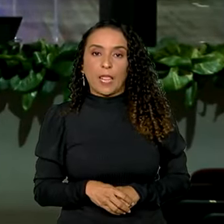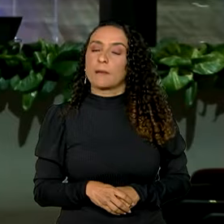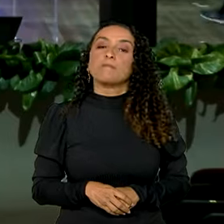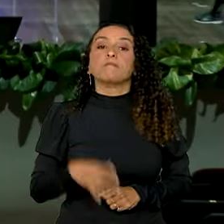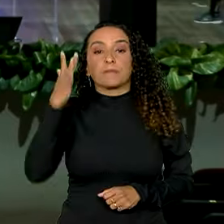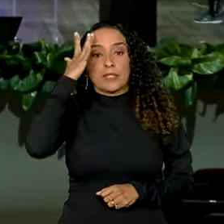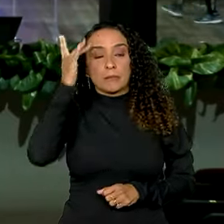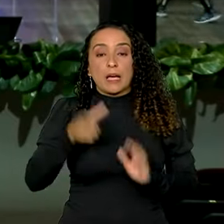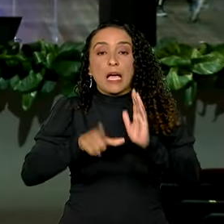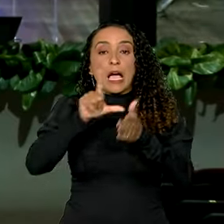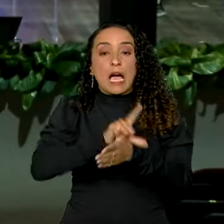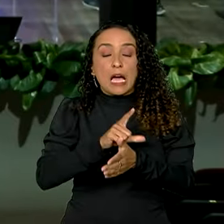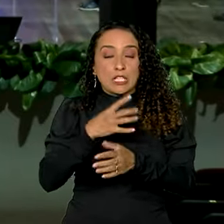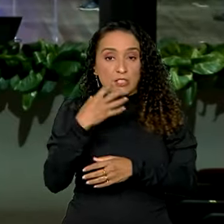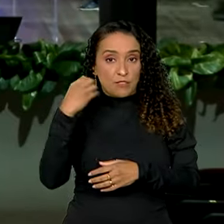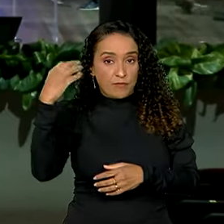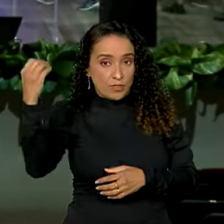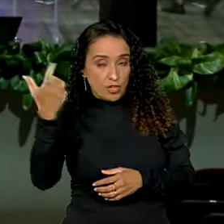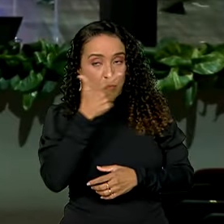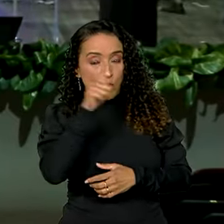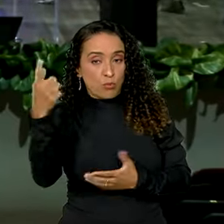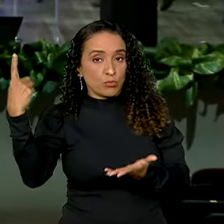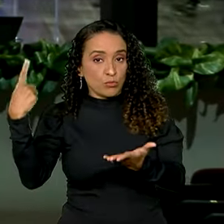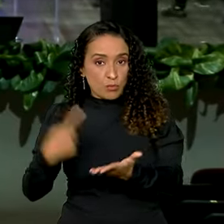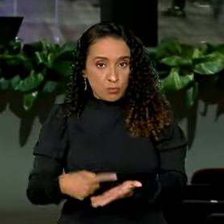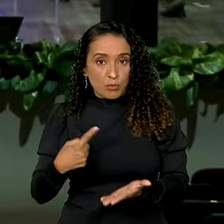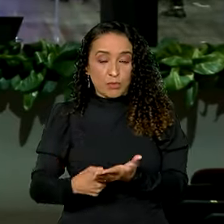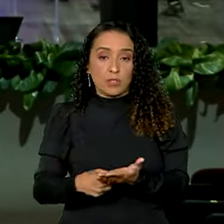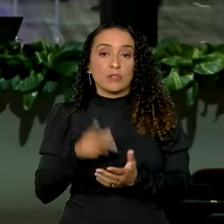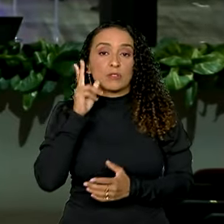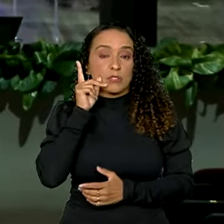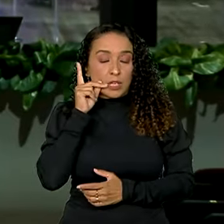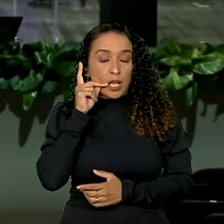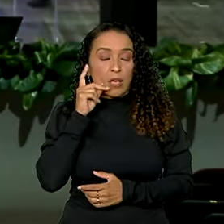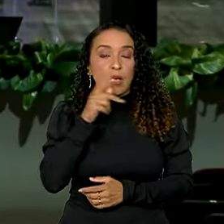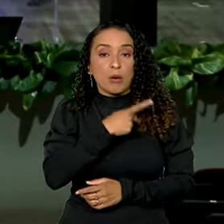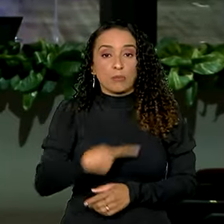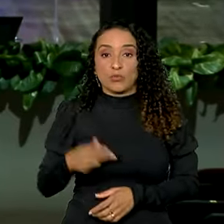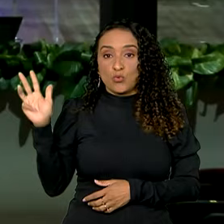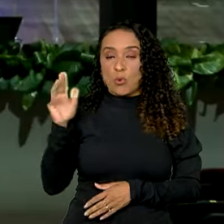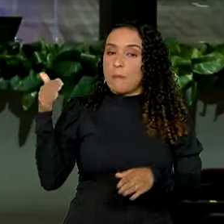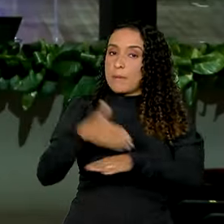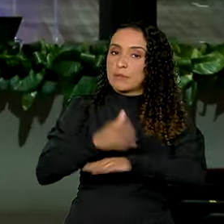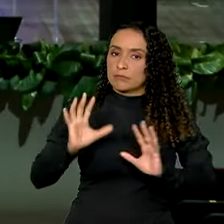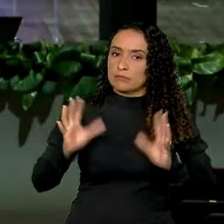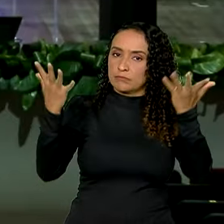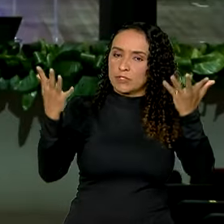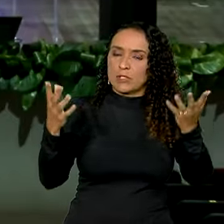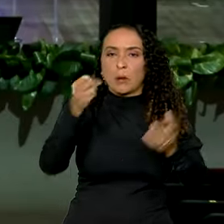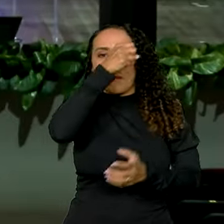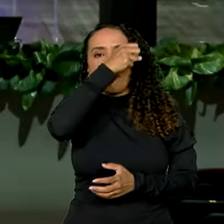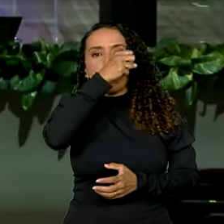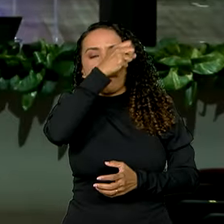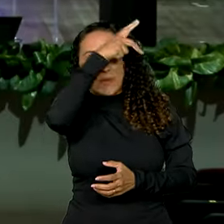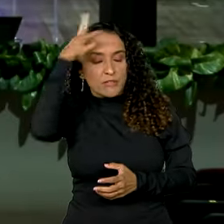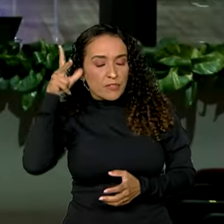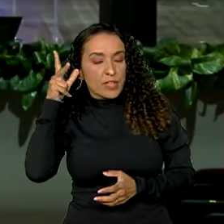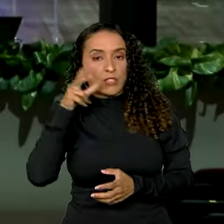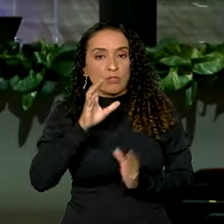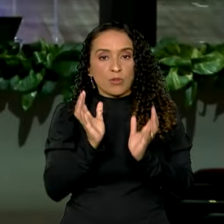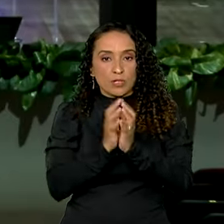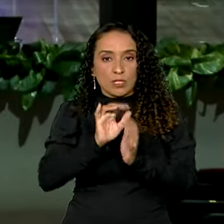Amanhã, antes de partir para outros compromissos no Ceará, Lula participa de evento com o prefeito de Recife, João Campos.